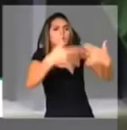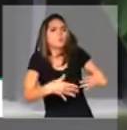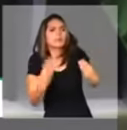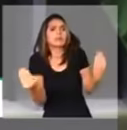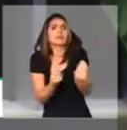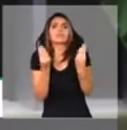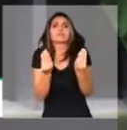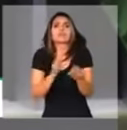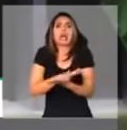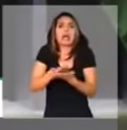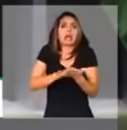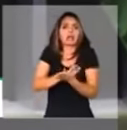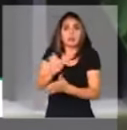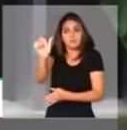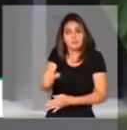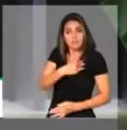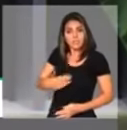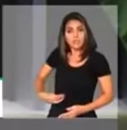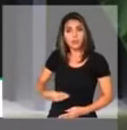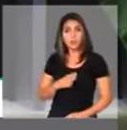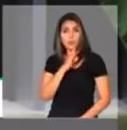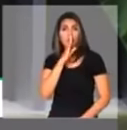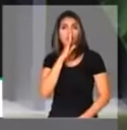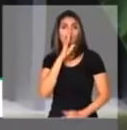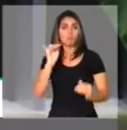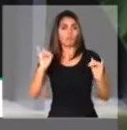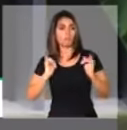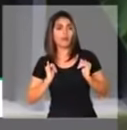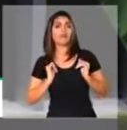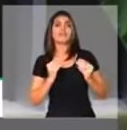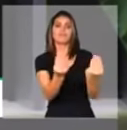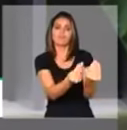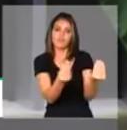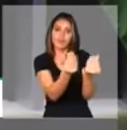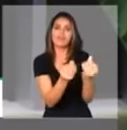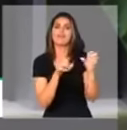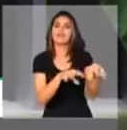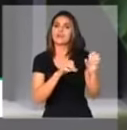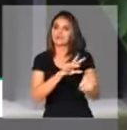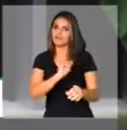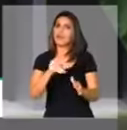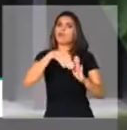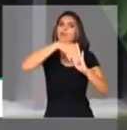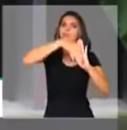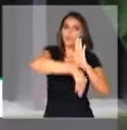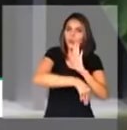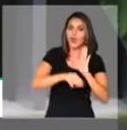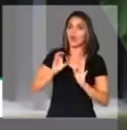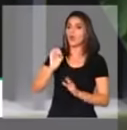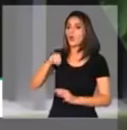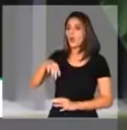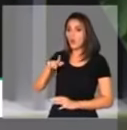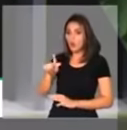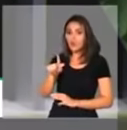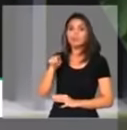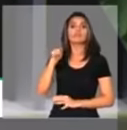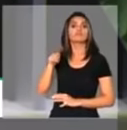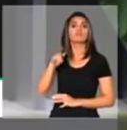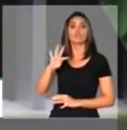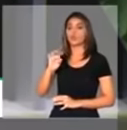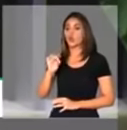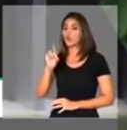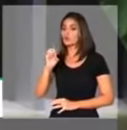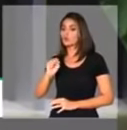ministro. Tudo isso vai impactar a qualidade da educação. A ONG Todos pela Educação divulgou, na última semana,